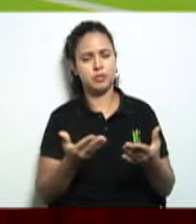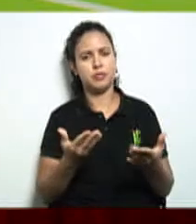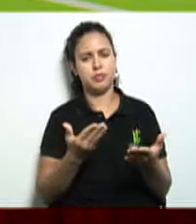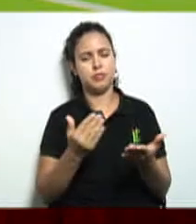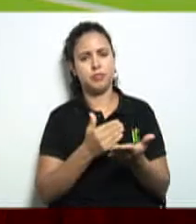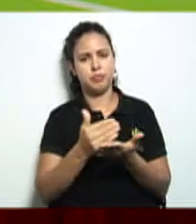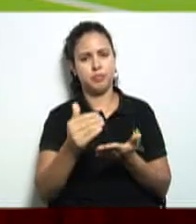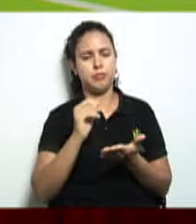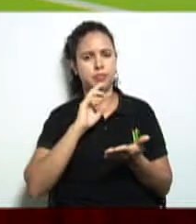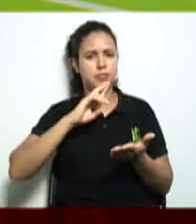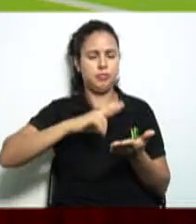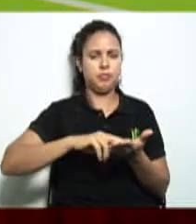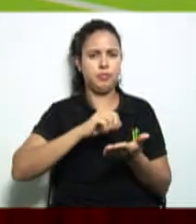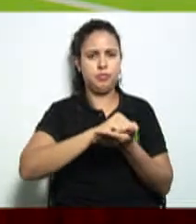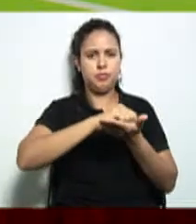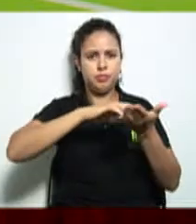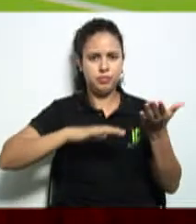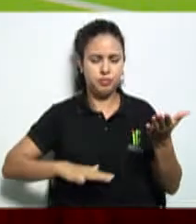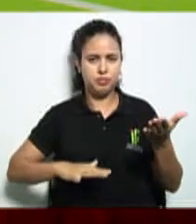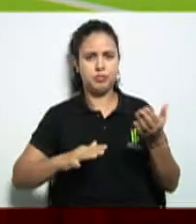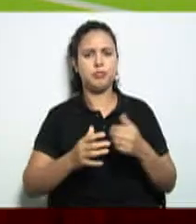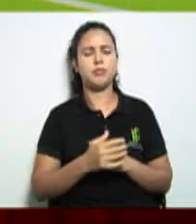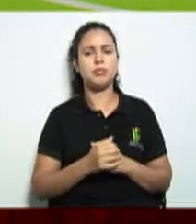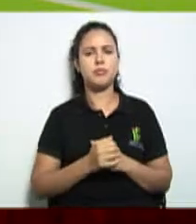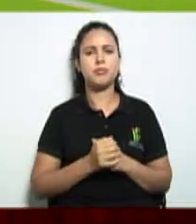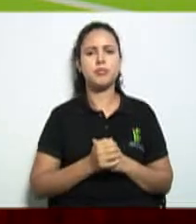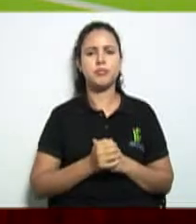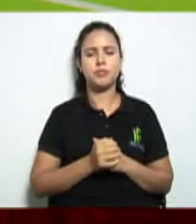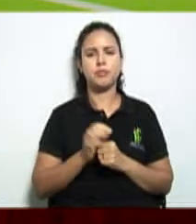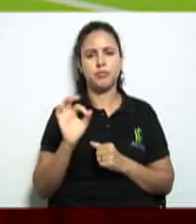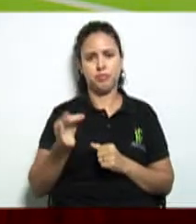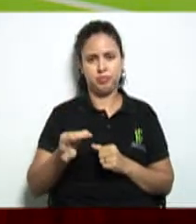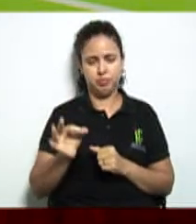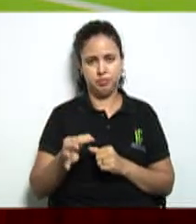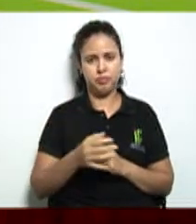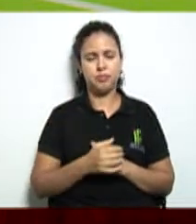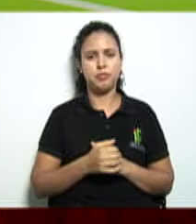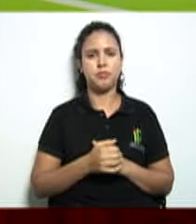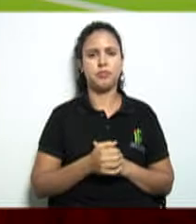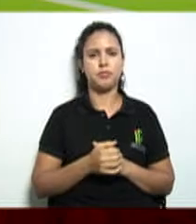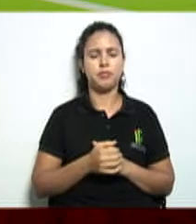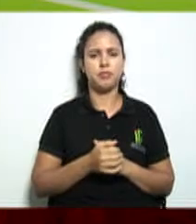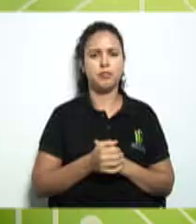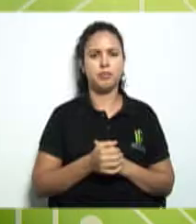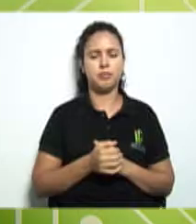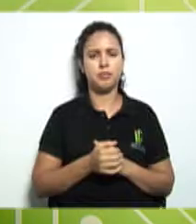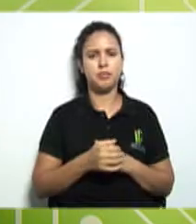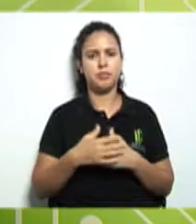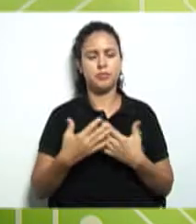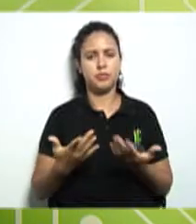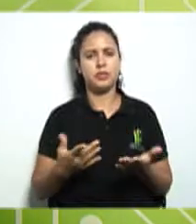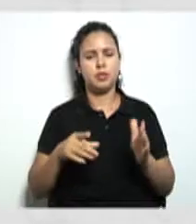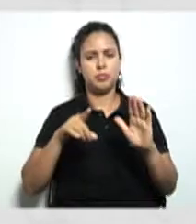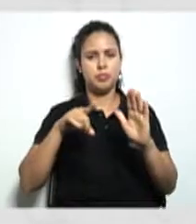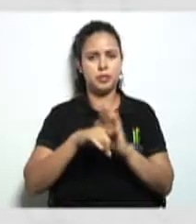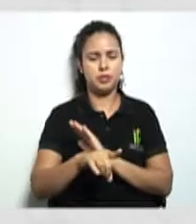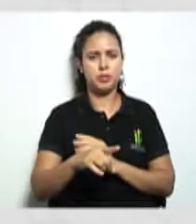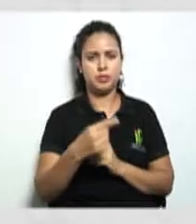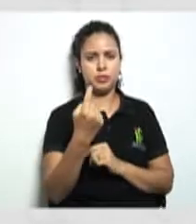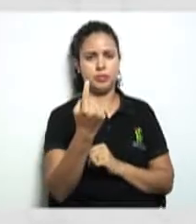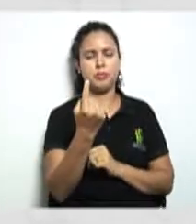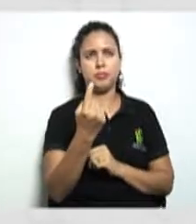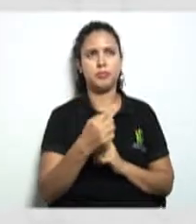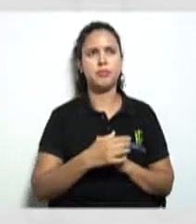ir para a correção das atividades certo professora certo vamos lá professora aí com a questão 1 a questão